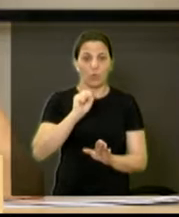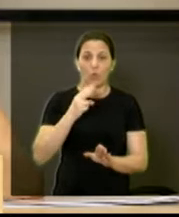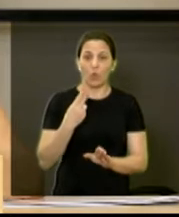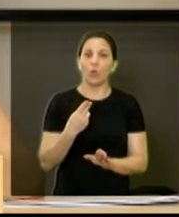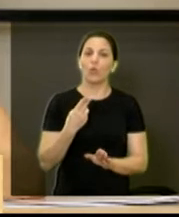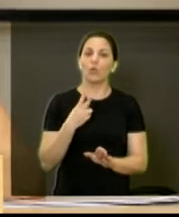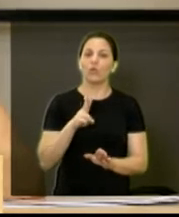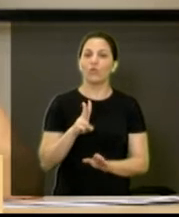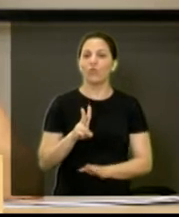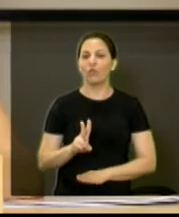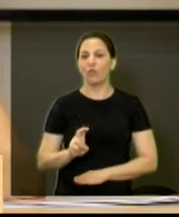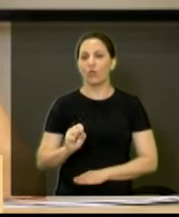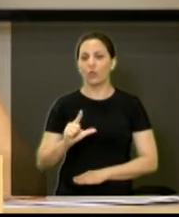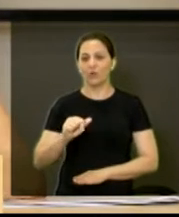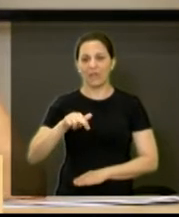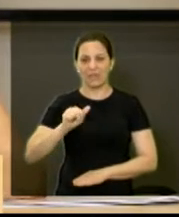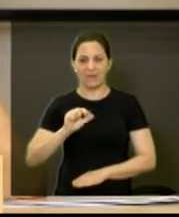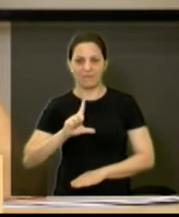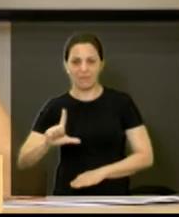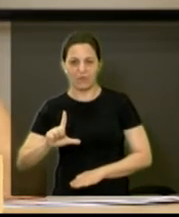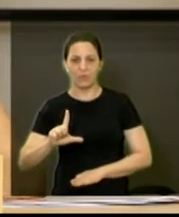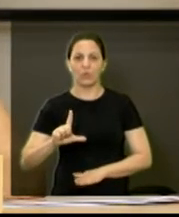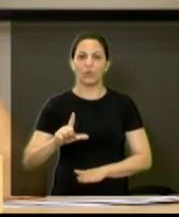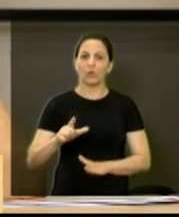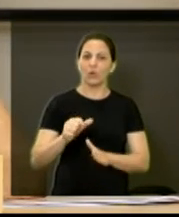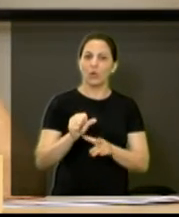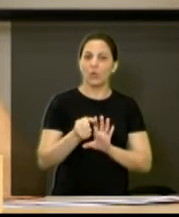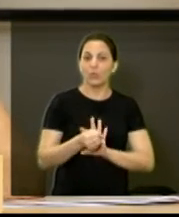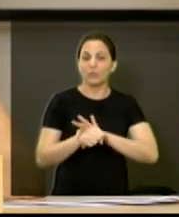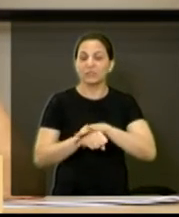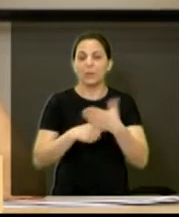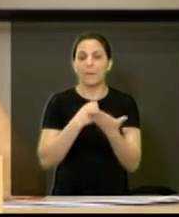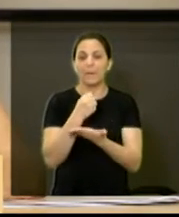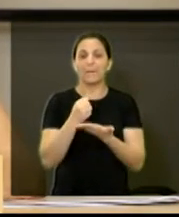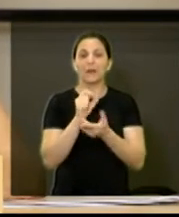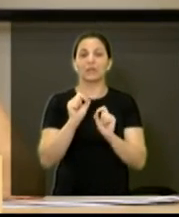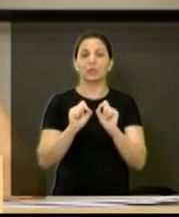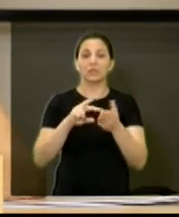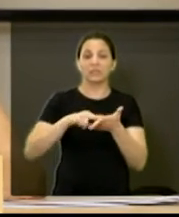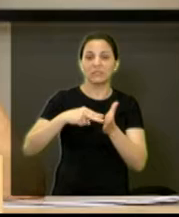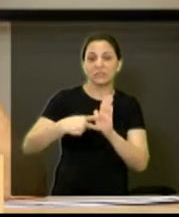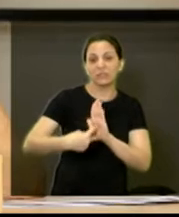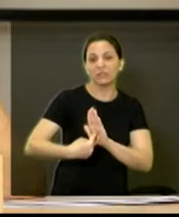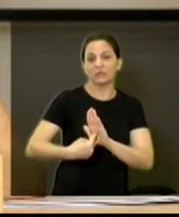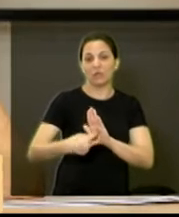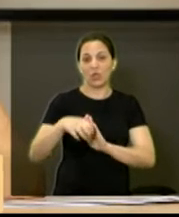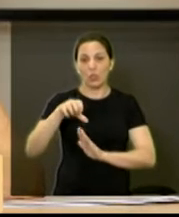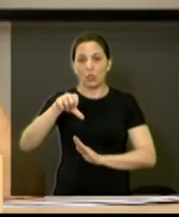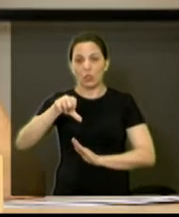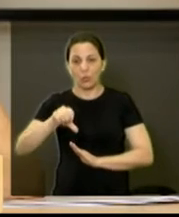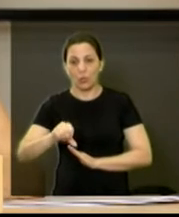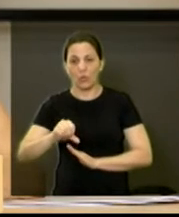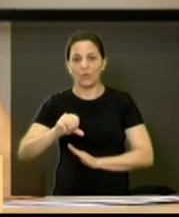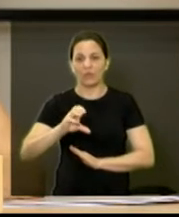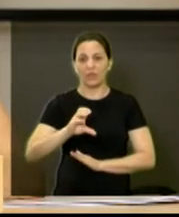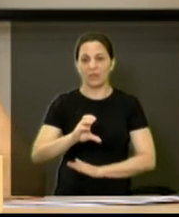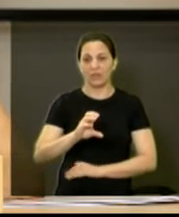vulnerabilidade. Dentro da proteção básica, nós temos hoje nove CRAS,